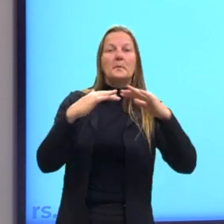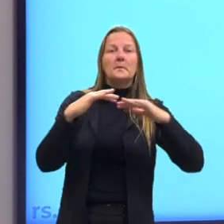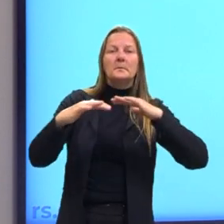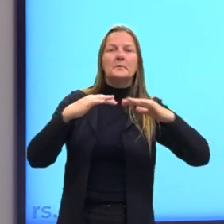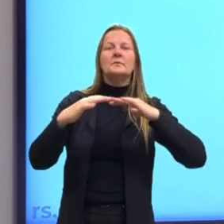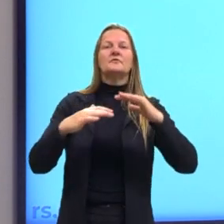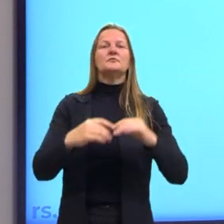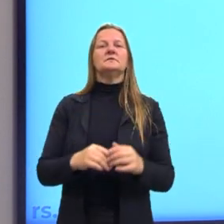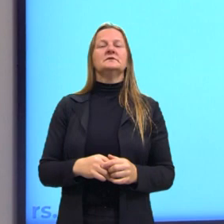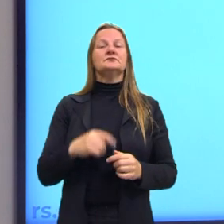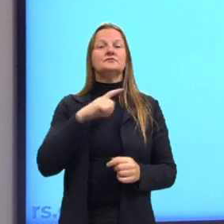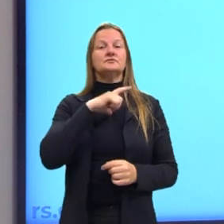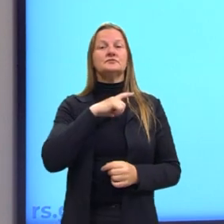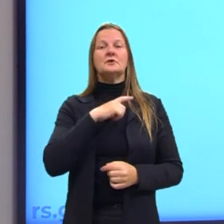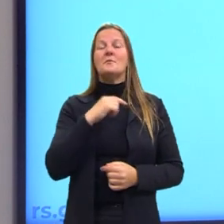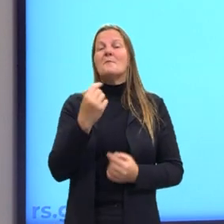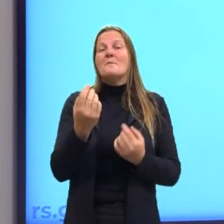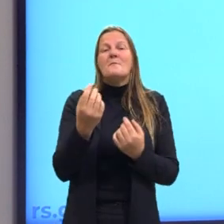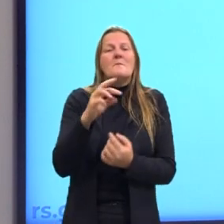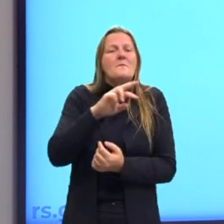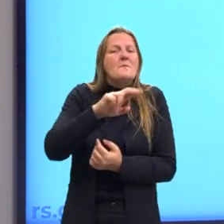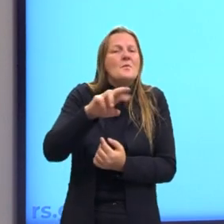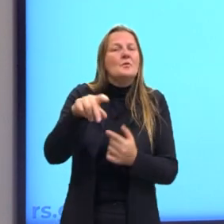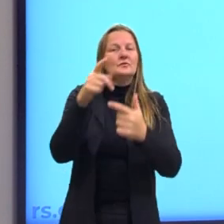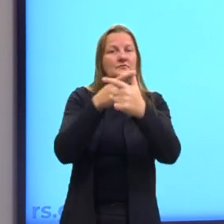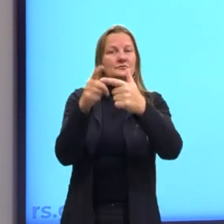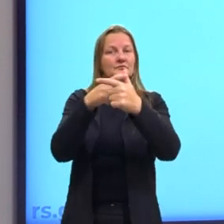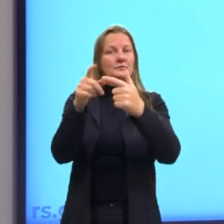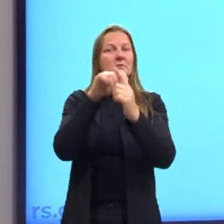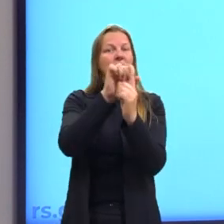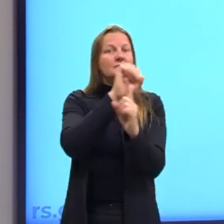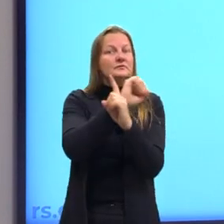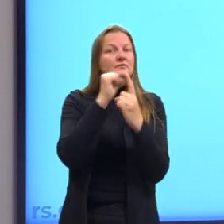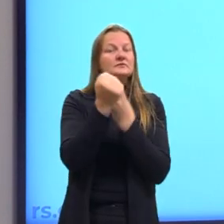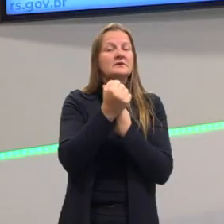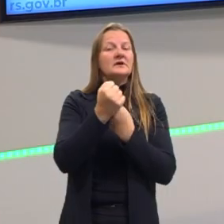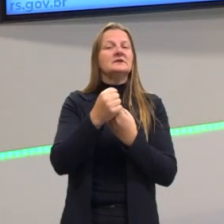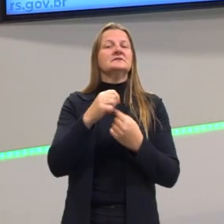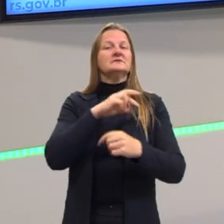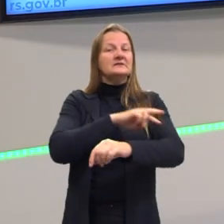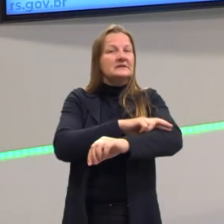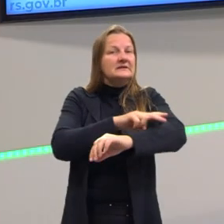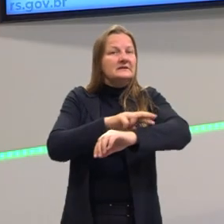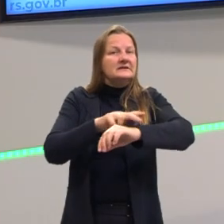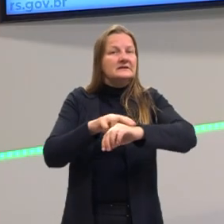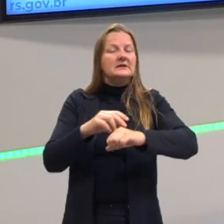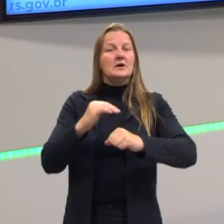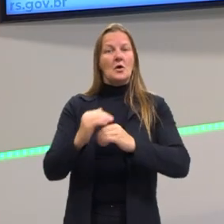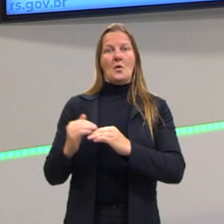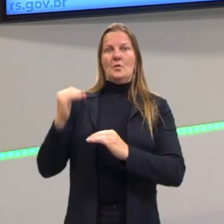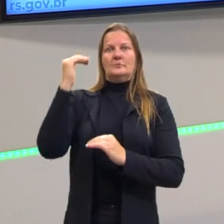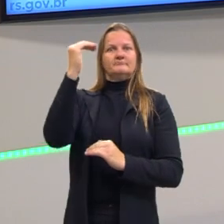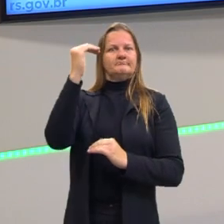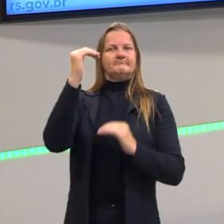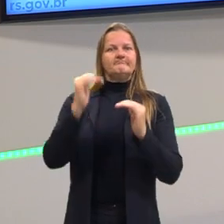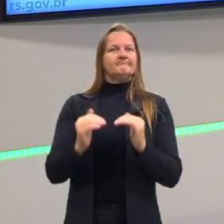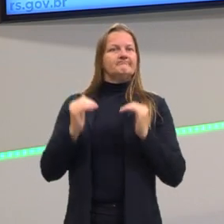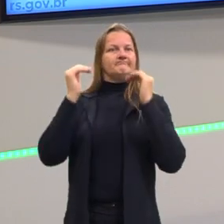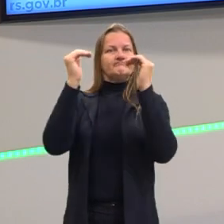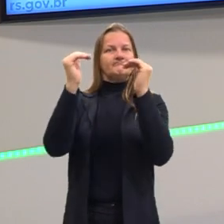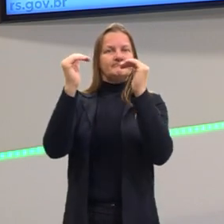nós pensávamos que muitos desses problemas sociais, raciais, nós havíamos superado, nós estamos